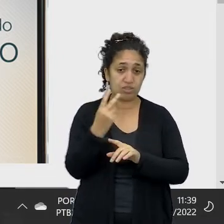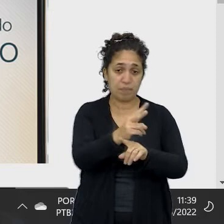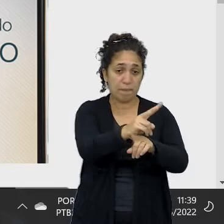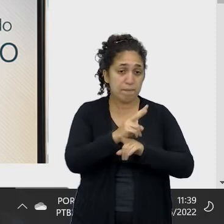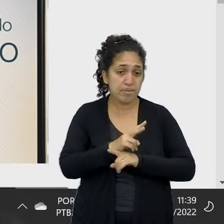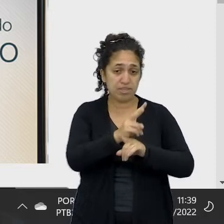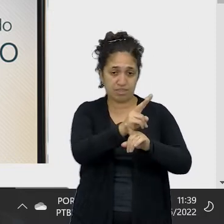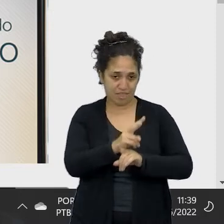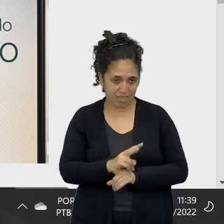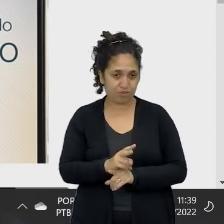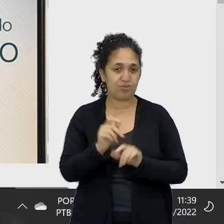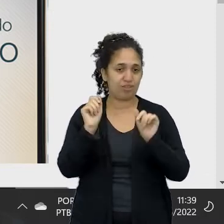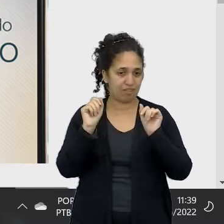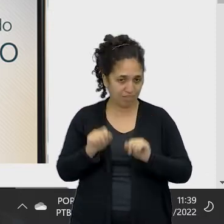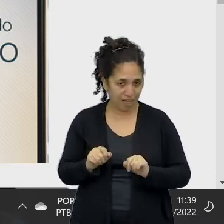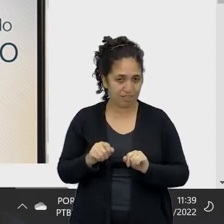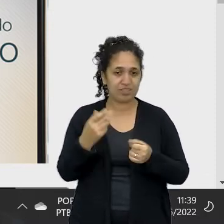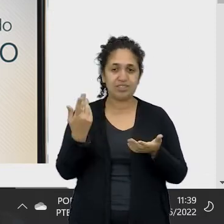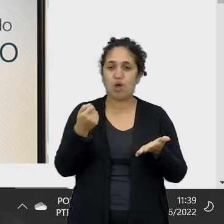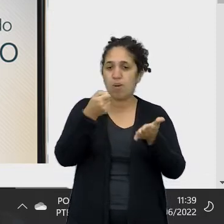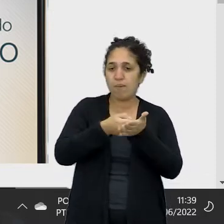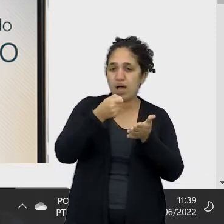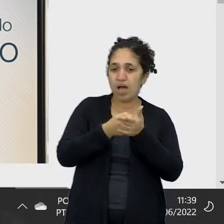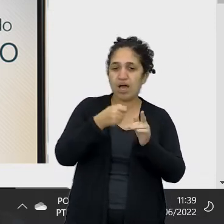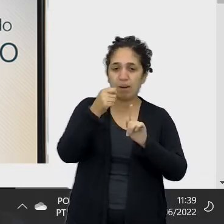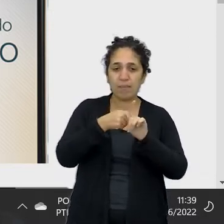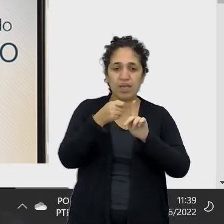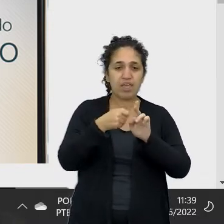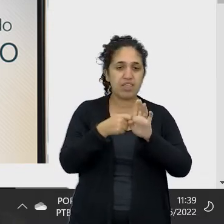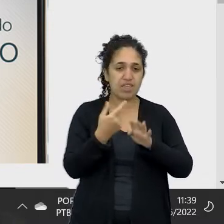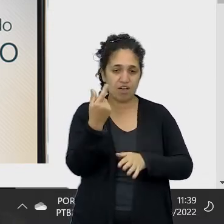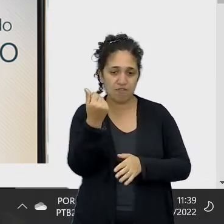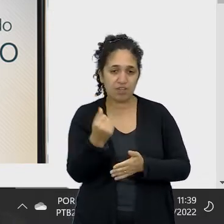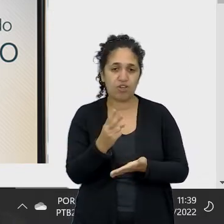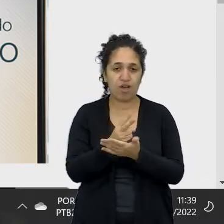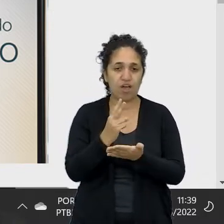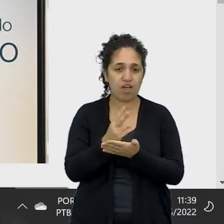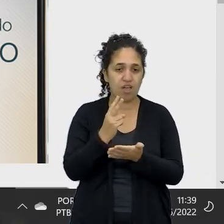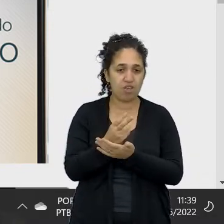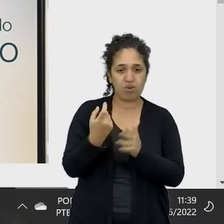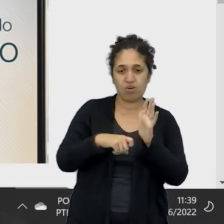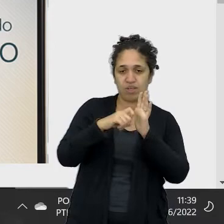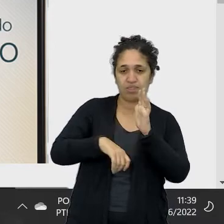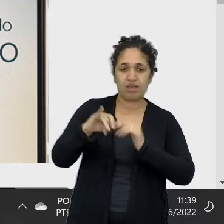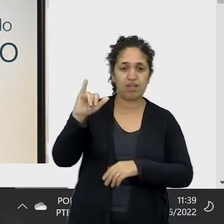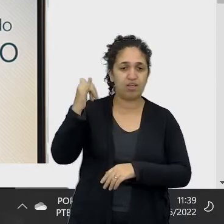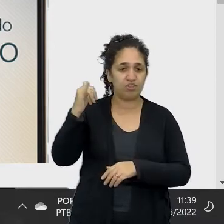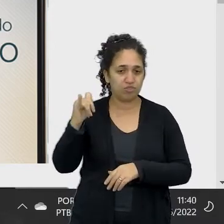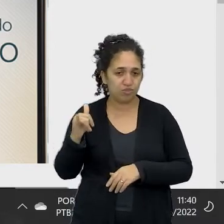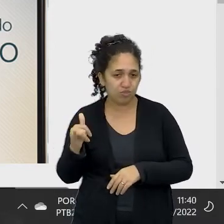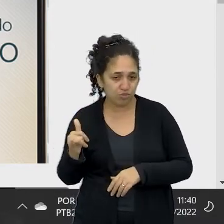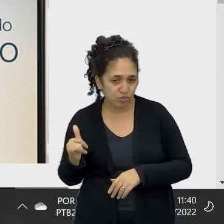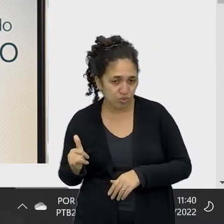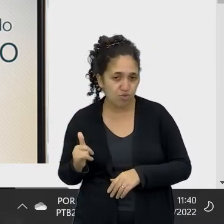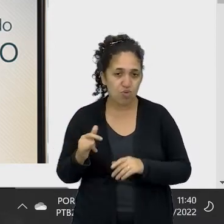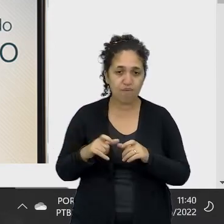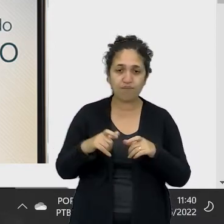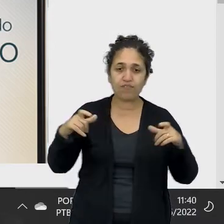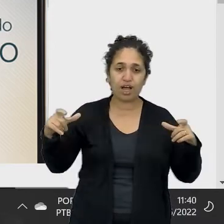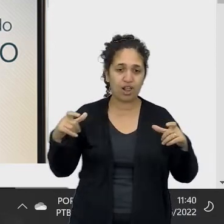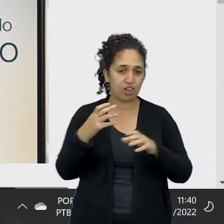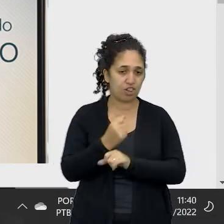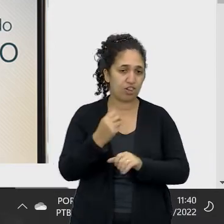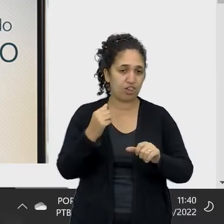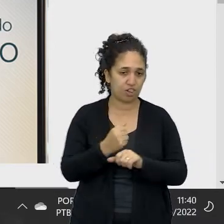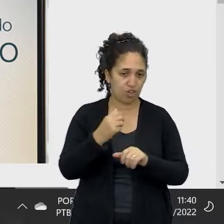financiamento. São os pagamentos mensais e de mesmo valor, considerando certa taxa de juros, liquidando a um valor